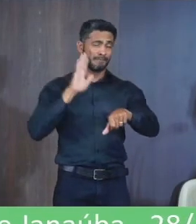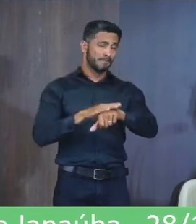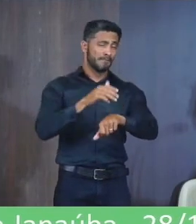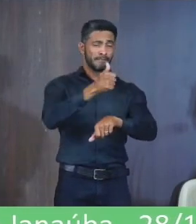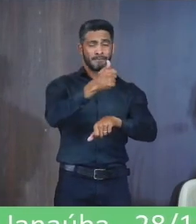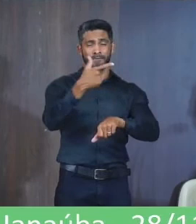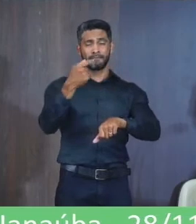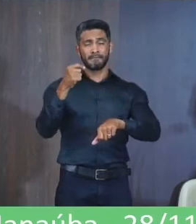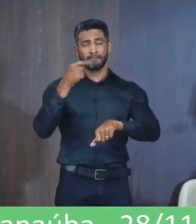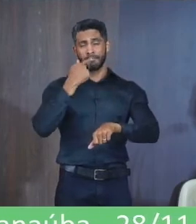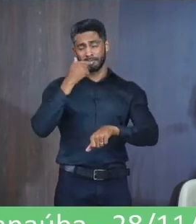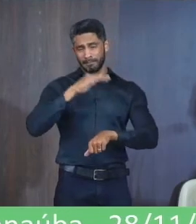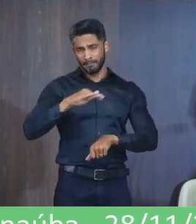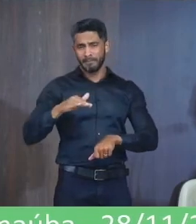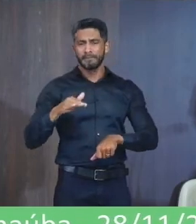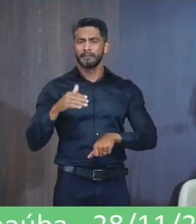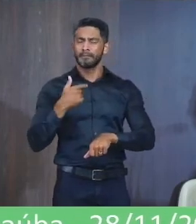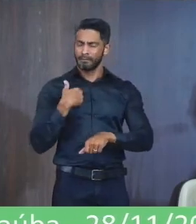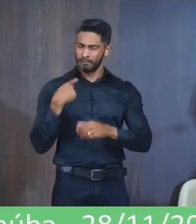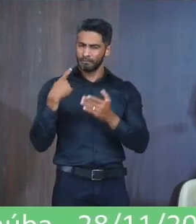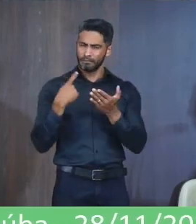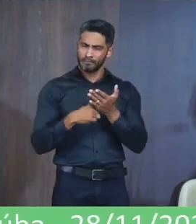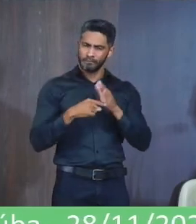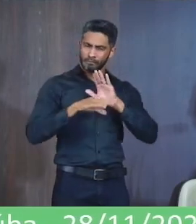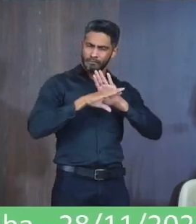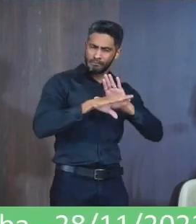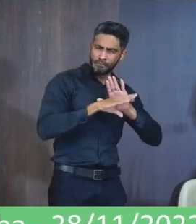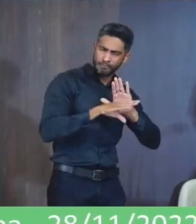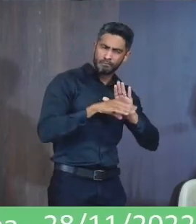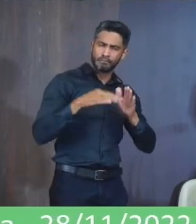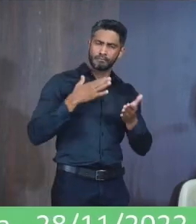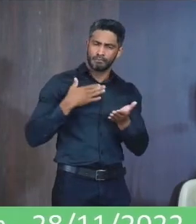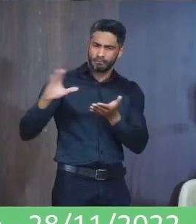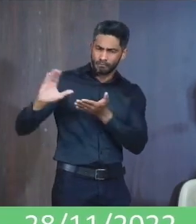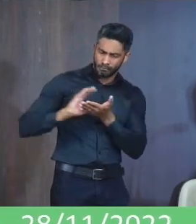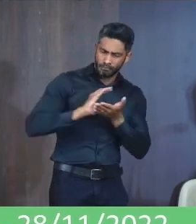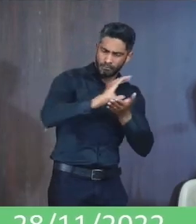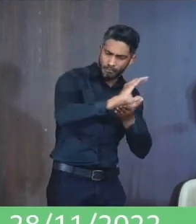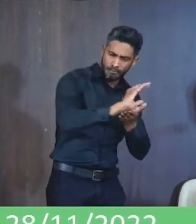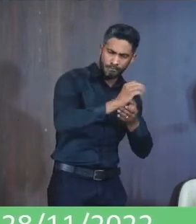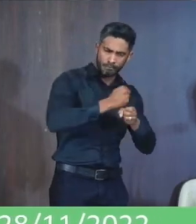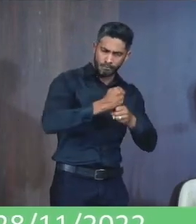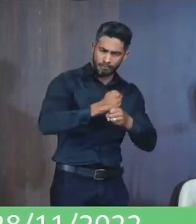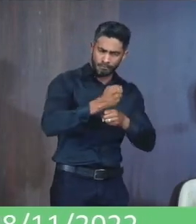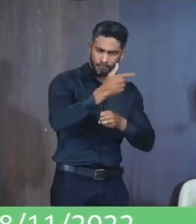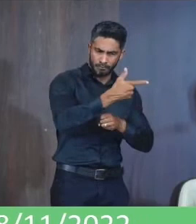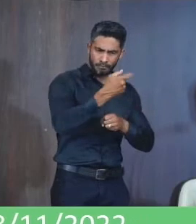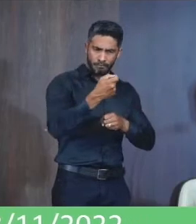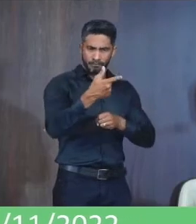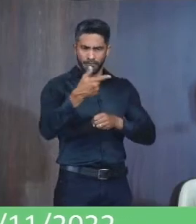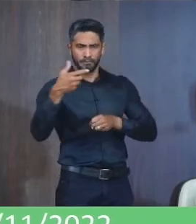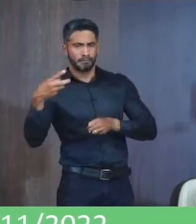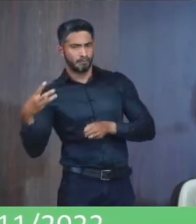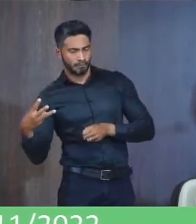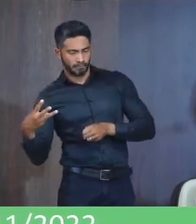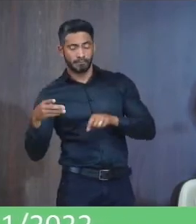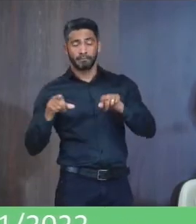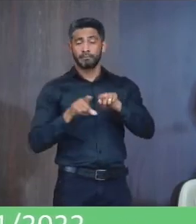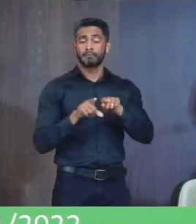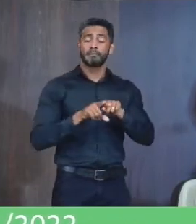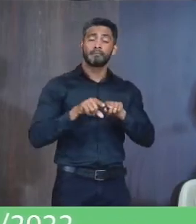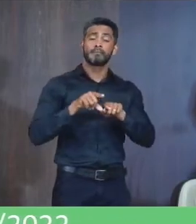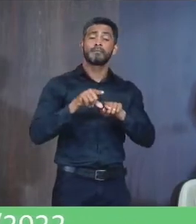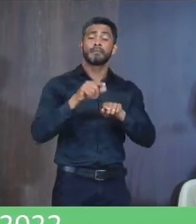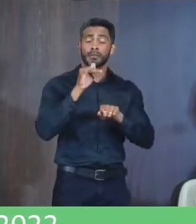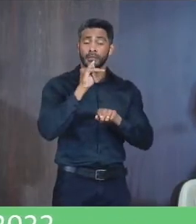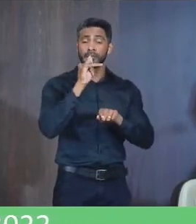Eu até também Já fiz Com meu compromisso De ajudar eles Com minhas emendas positivas Para o ano 2023 E também o senhor Cintou aí